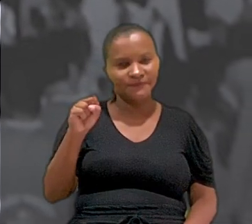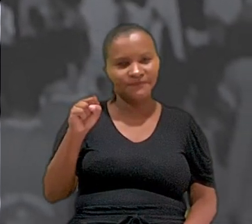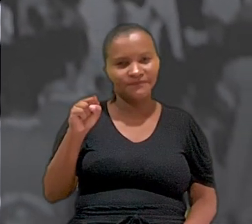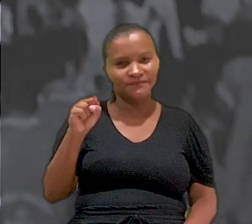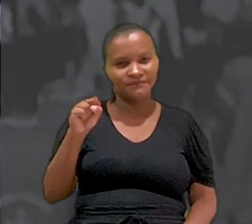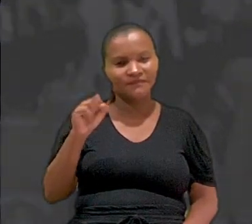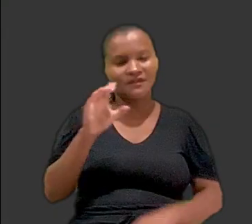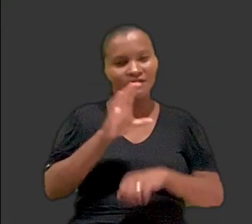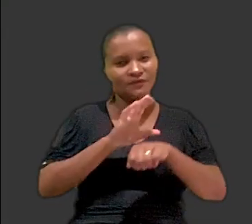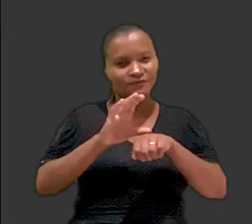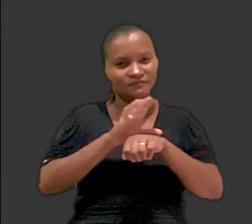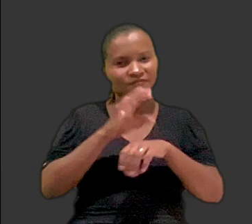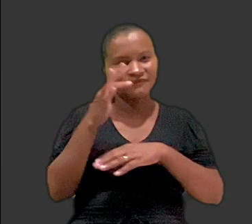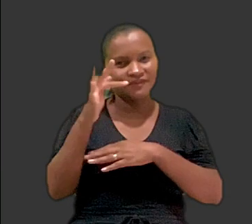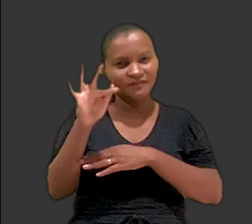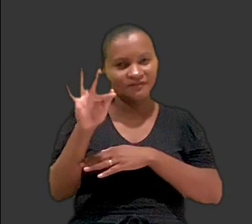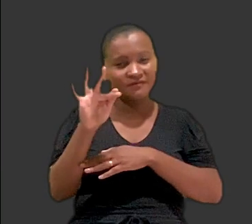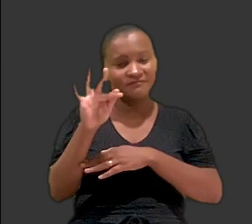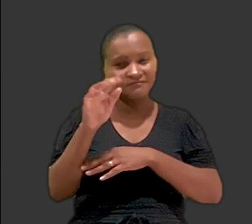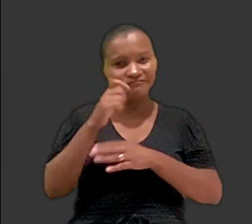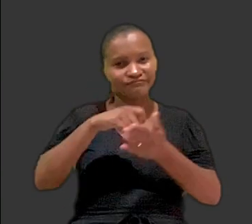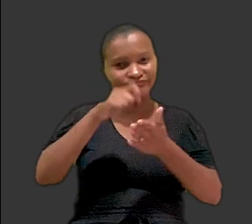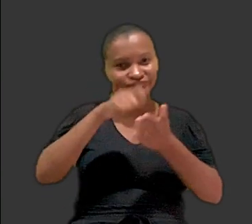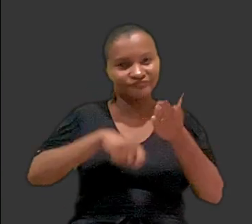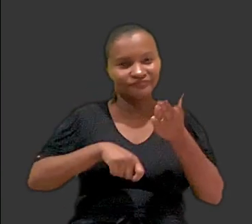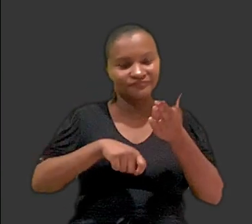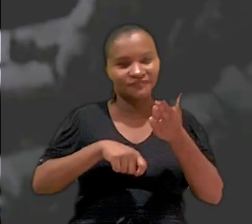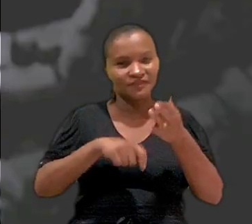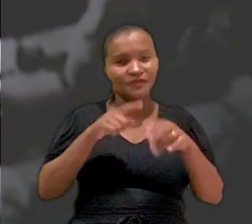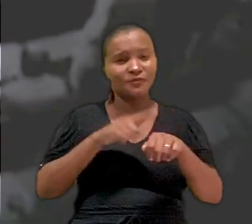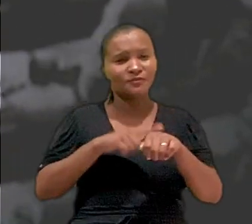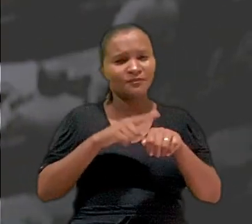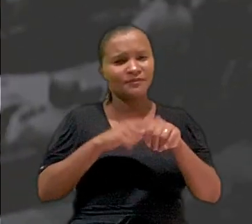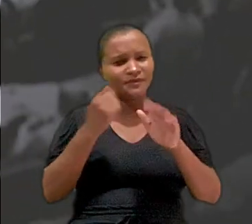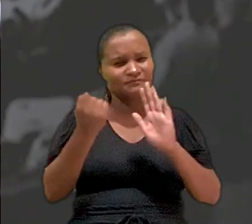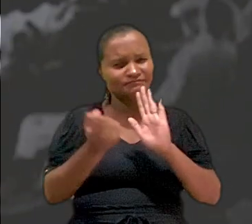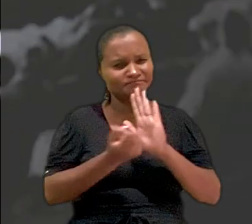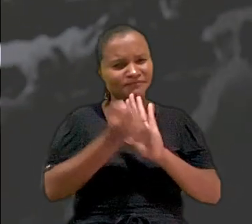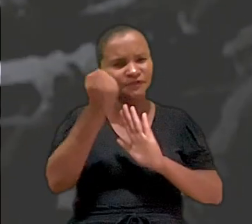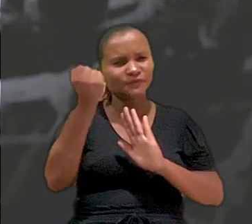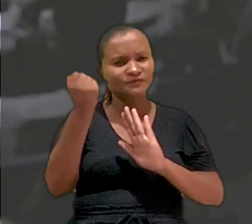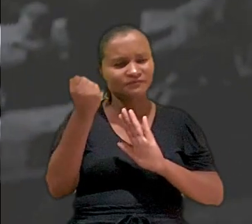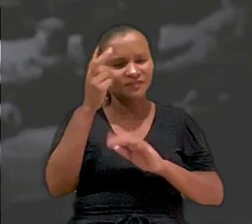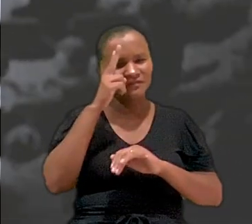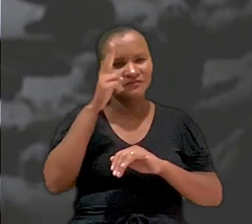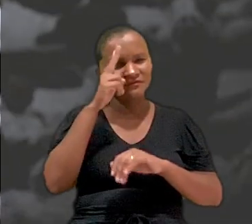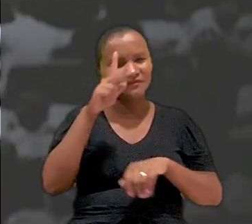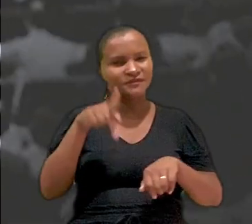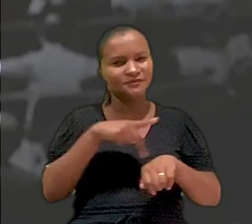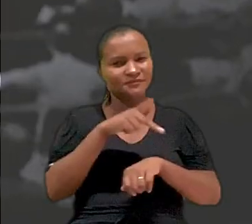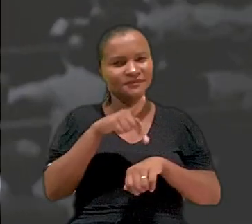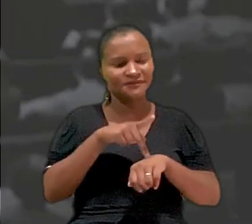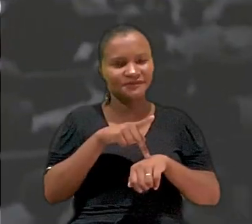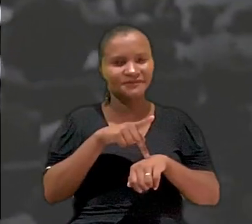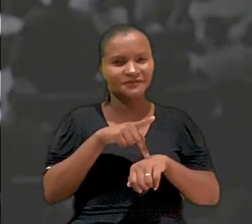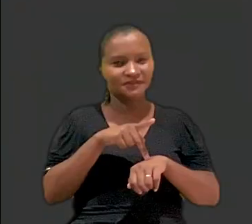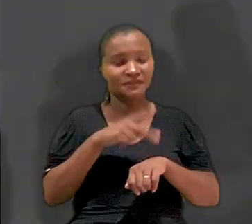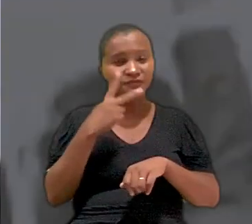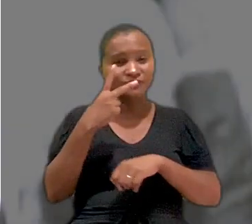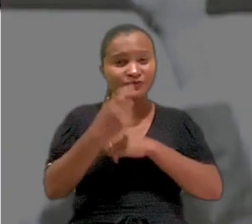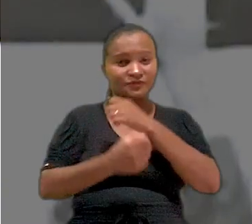1988, a Constituição Federal era promulgada. O momento emblemático marcou a história do país.